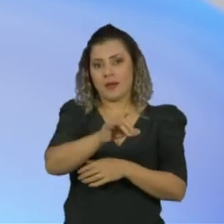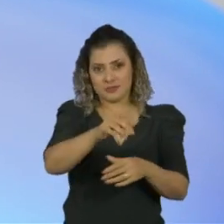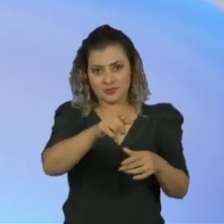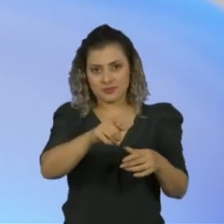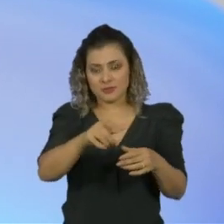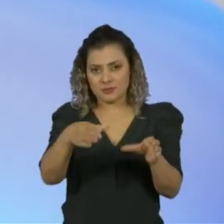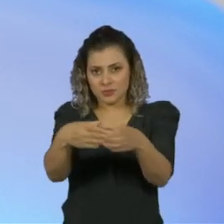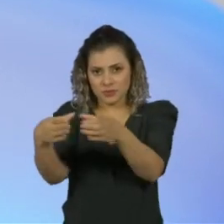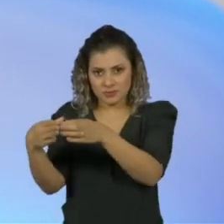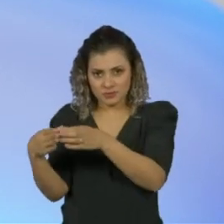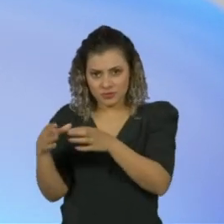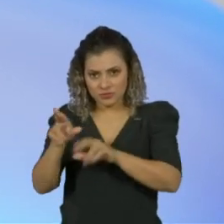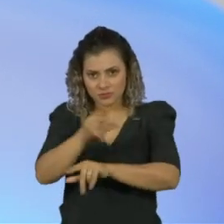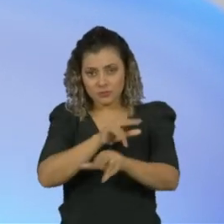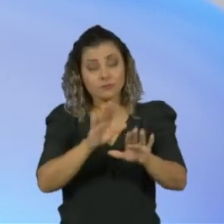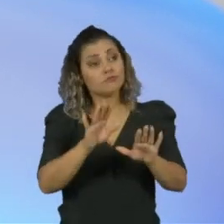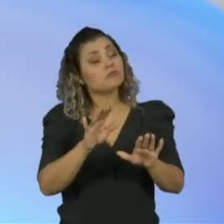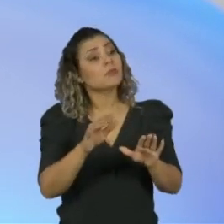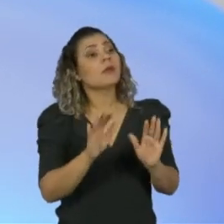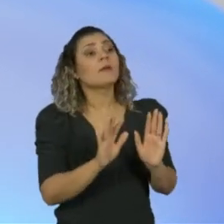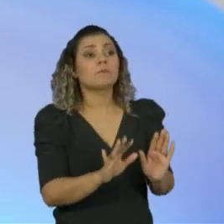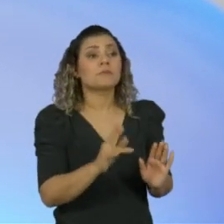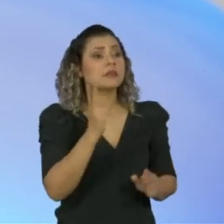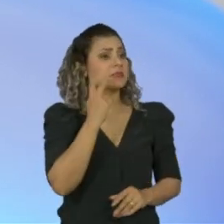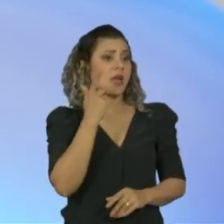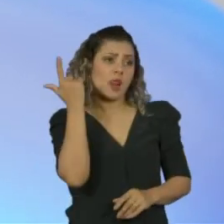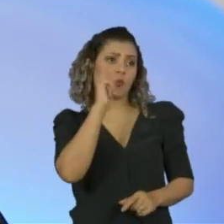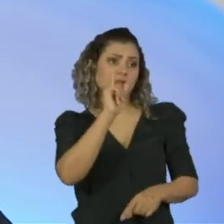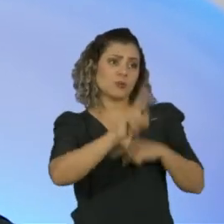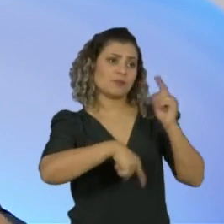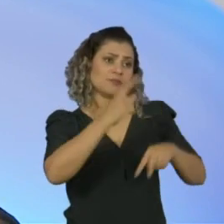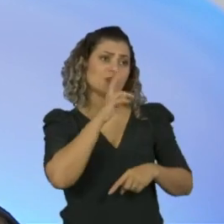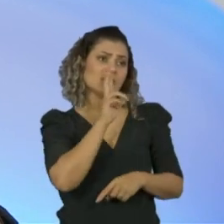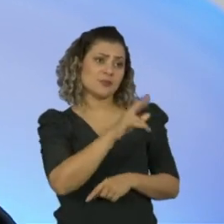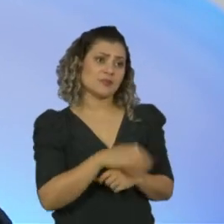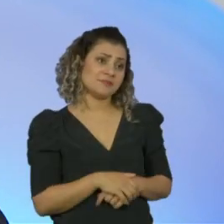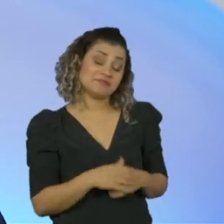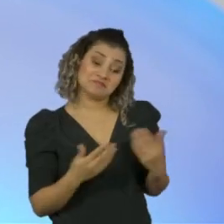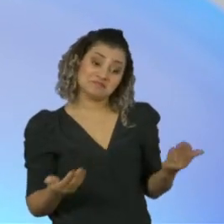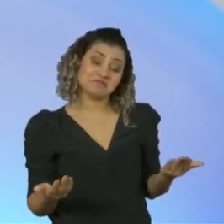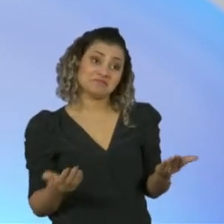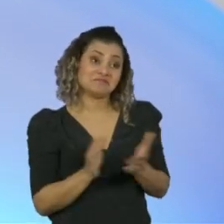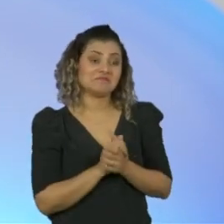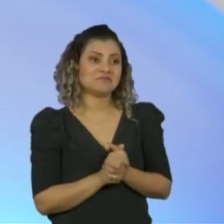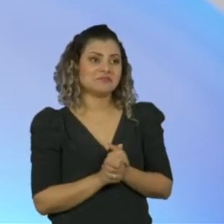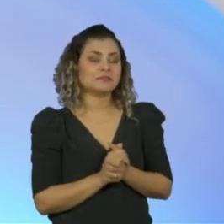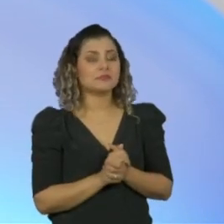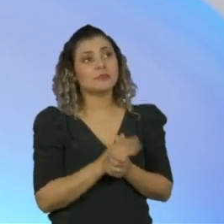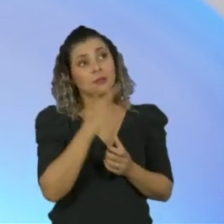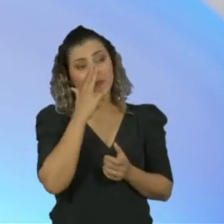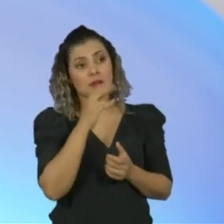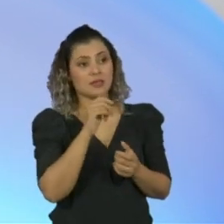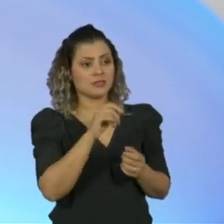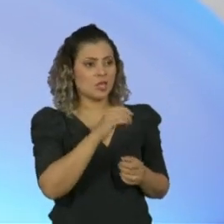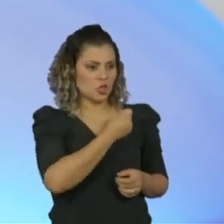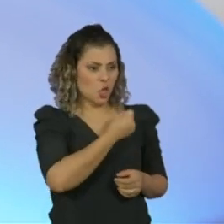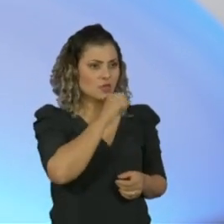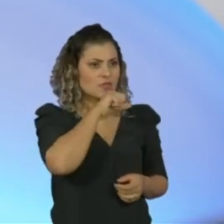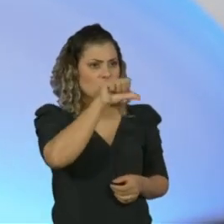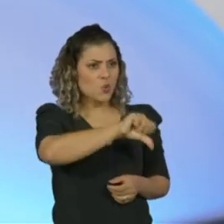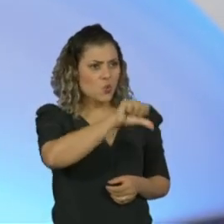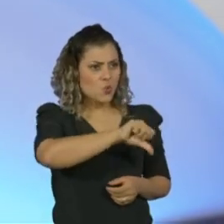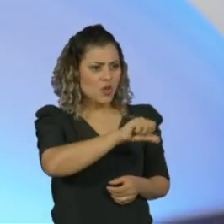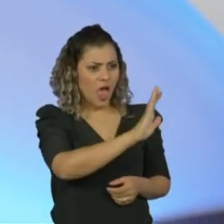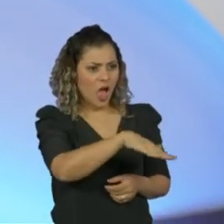É controverso, mas é inegável que no Ceará deu certo. É controverso porque é o seguinte, você vai punir quem está indo mal? O